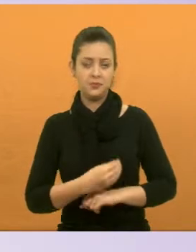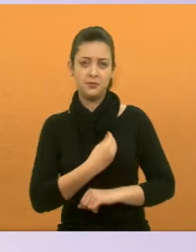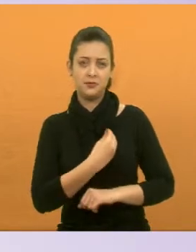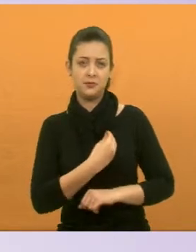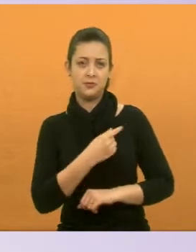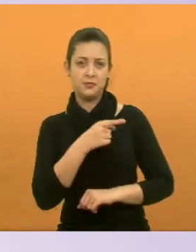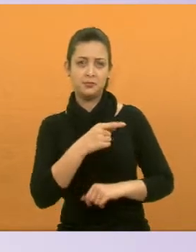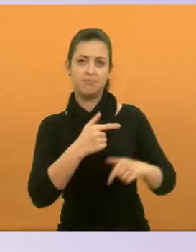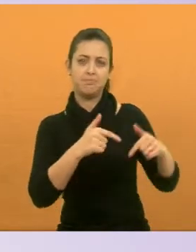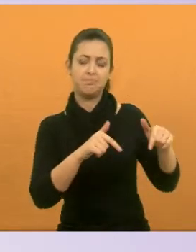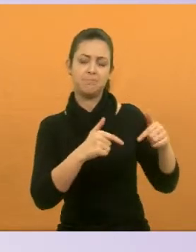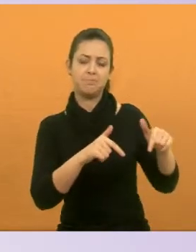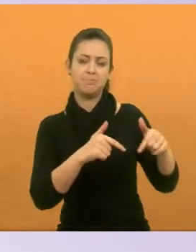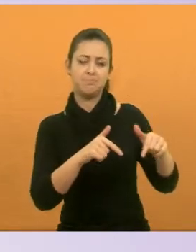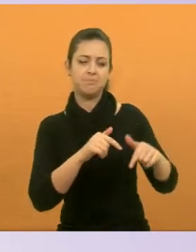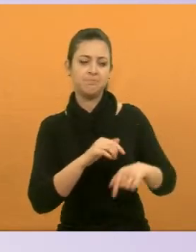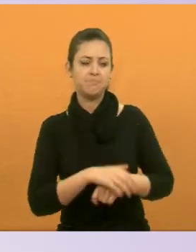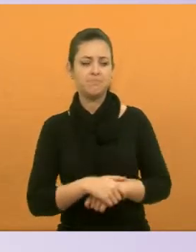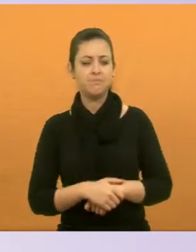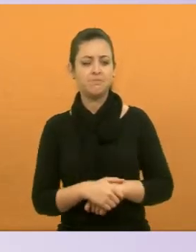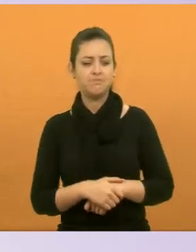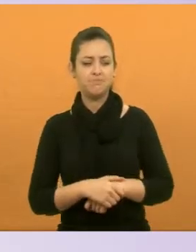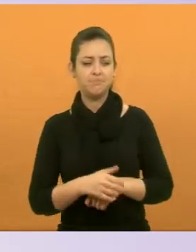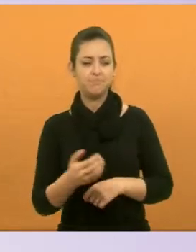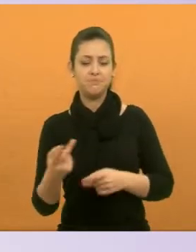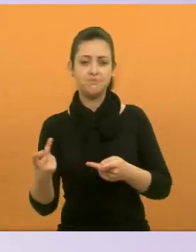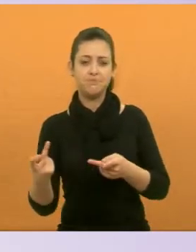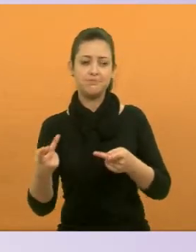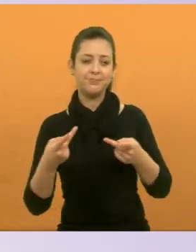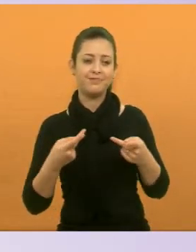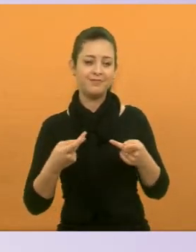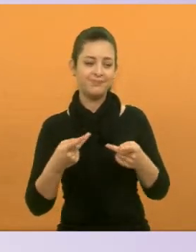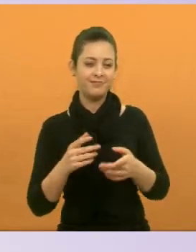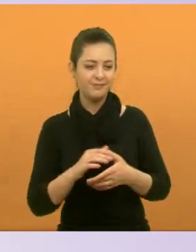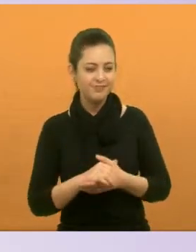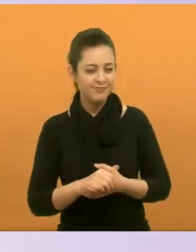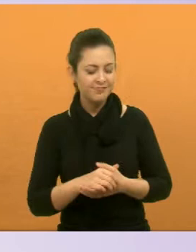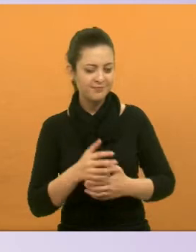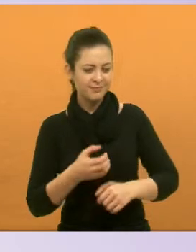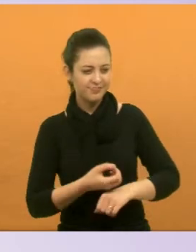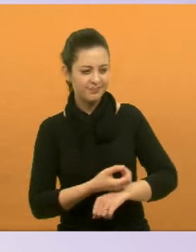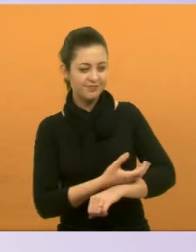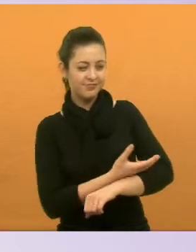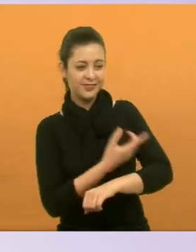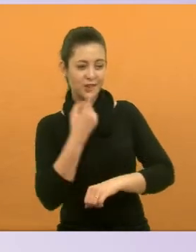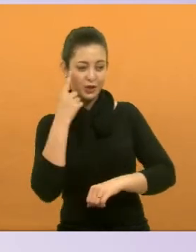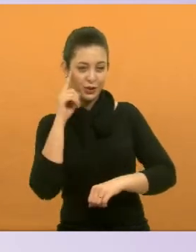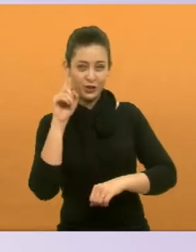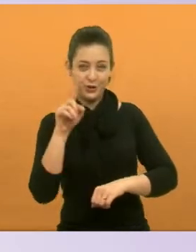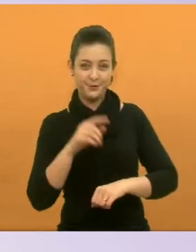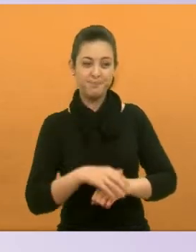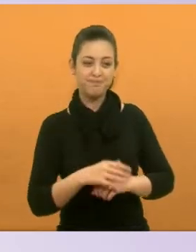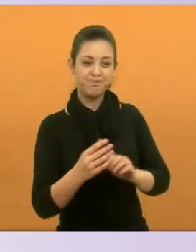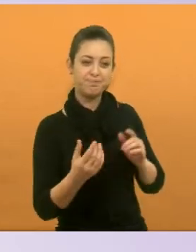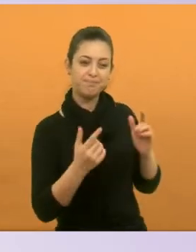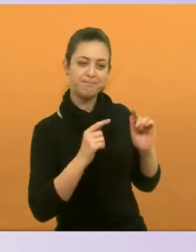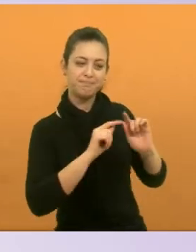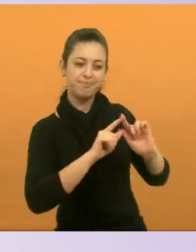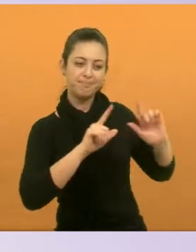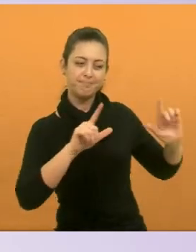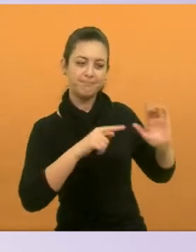estávamos trabalhando e recebemos a visita. Foi até emocionante esse dia. Eu faço questão de colocar.